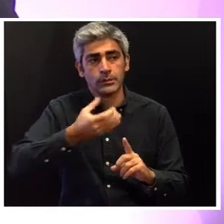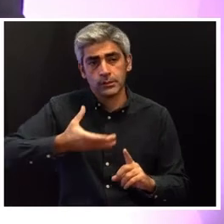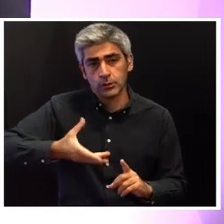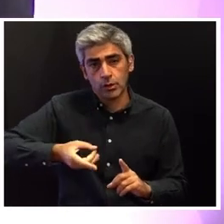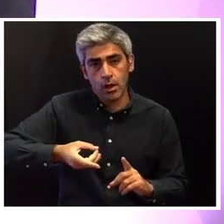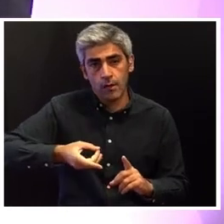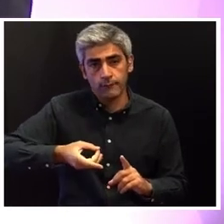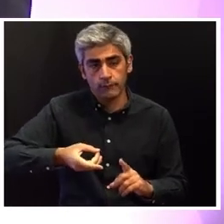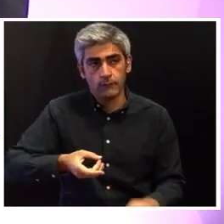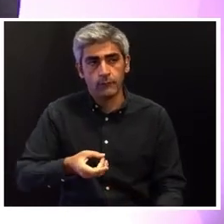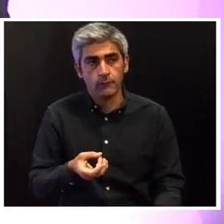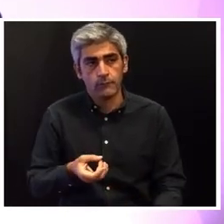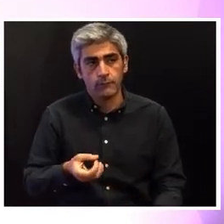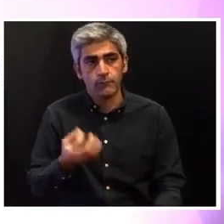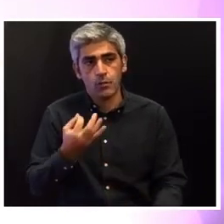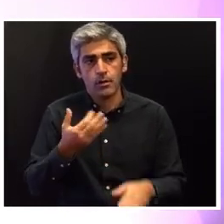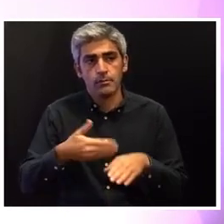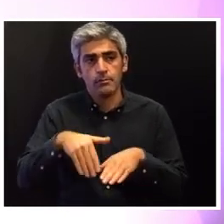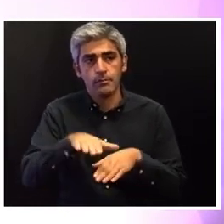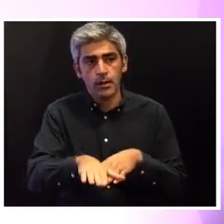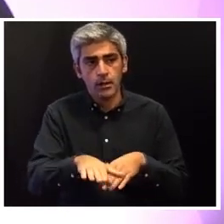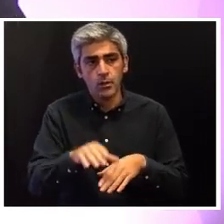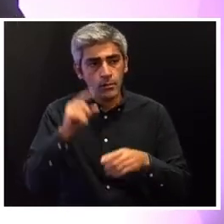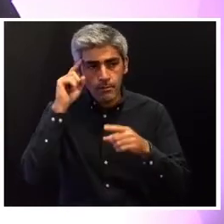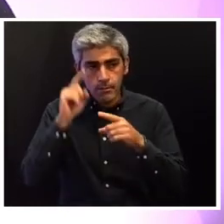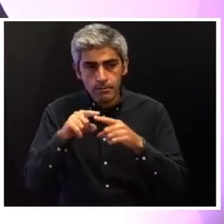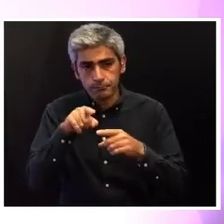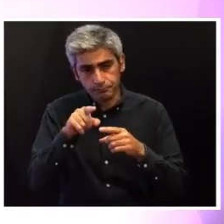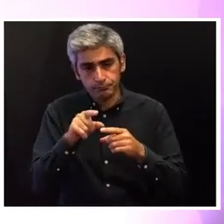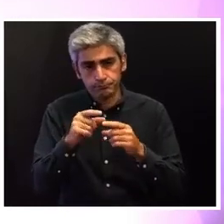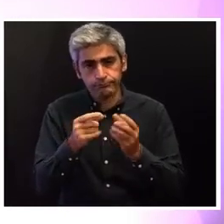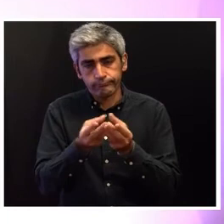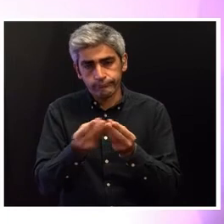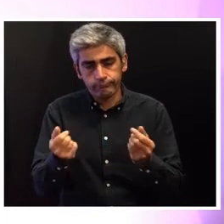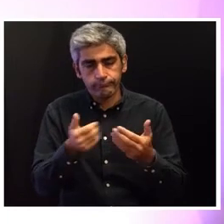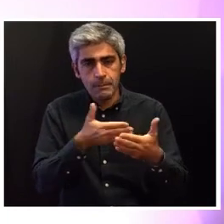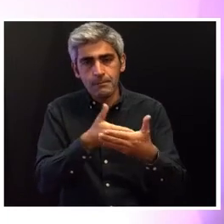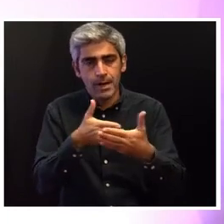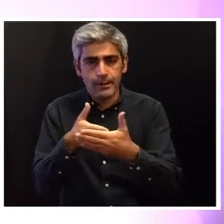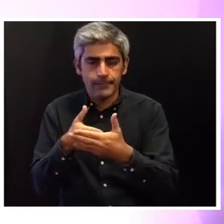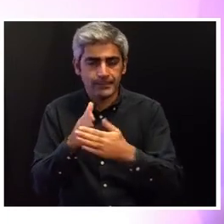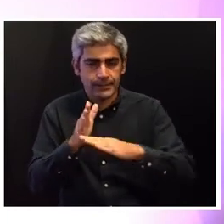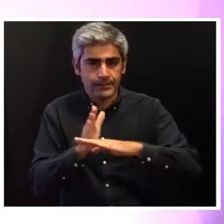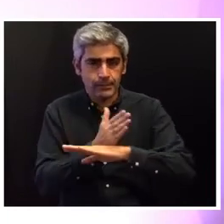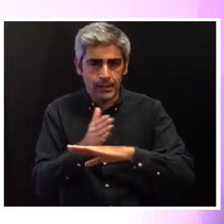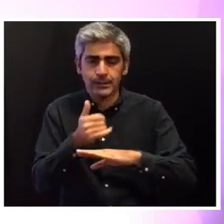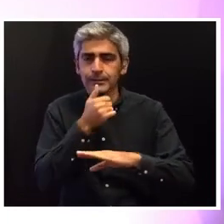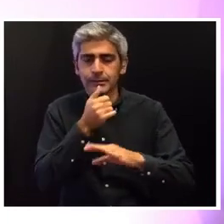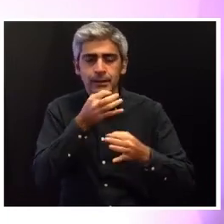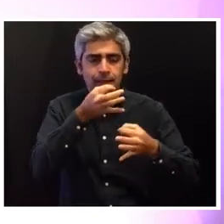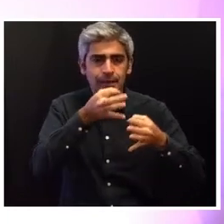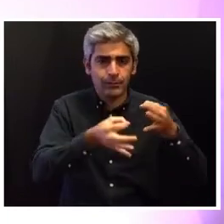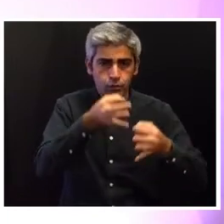deu, por sua vez, um passo no sentido de quebrar as barreiras da absoluta separação das decisões dos